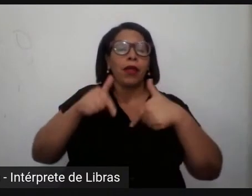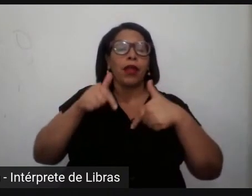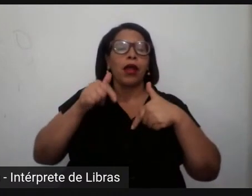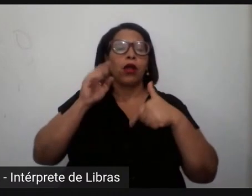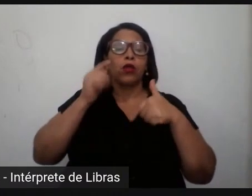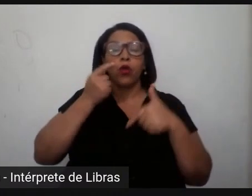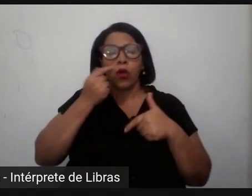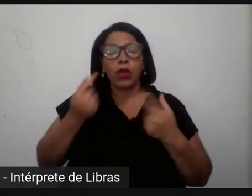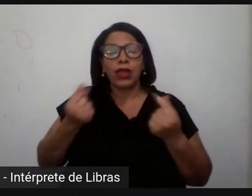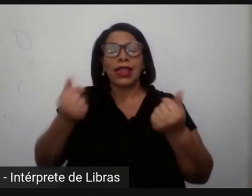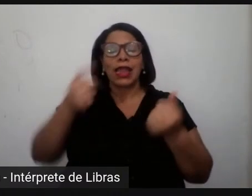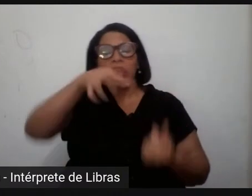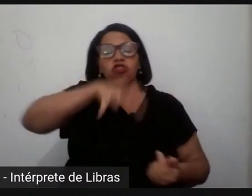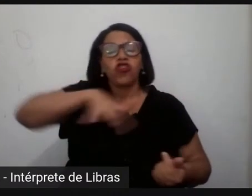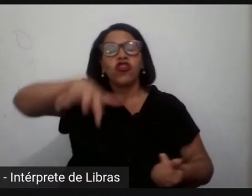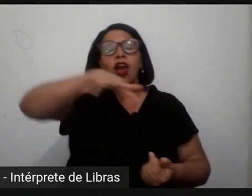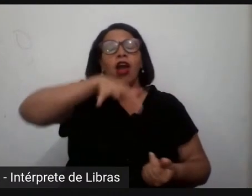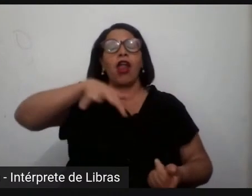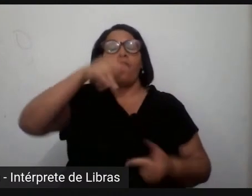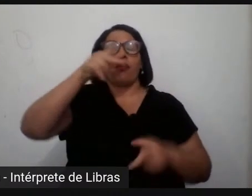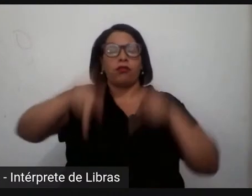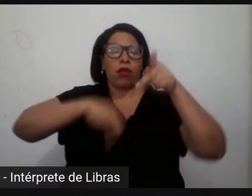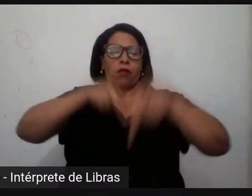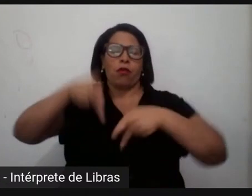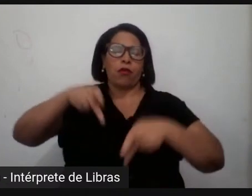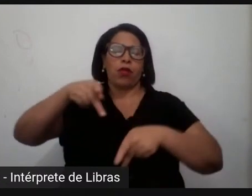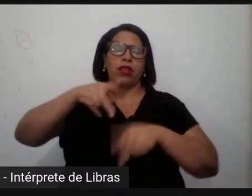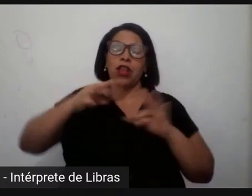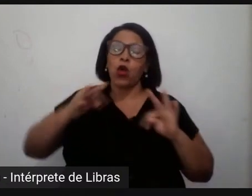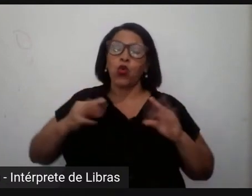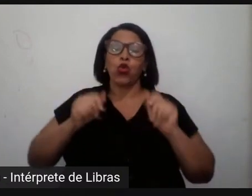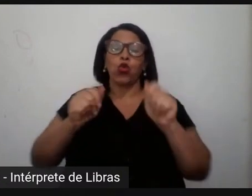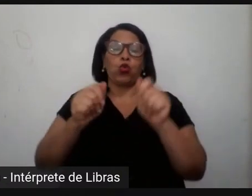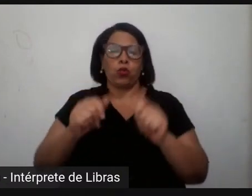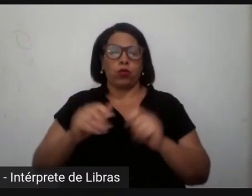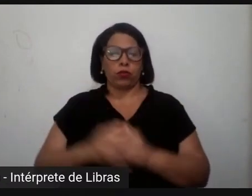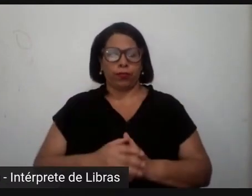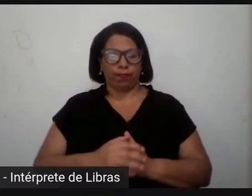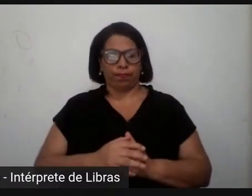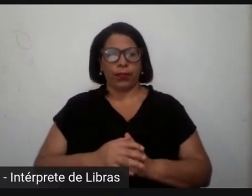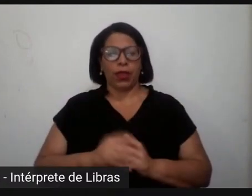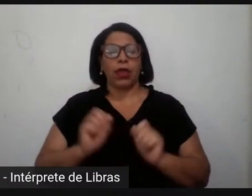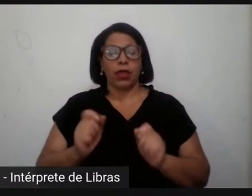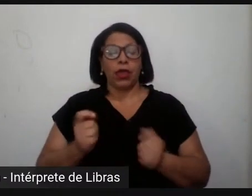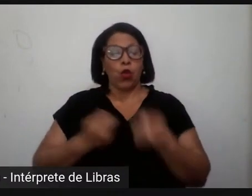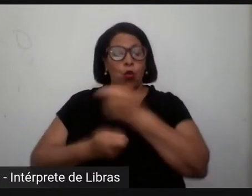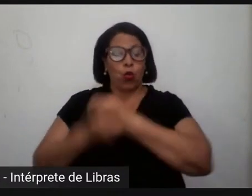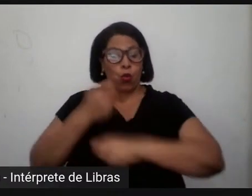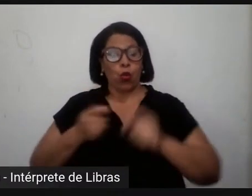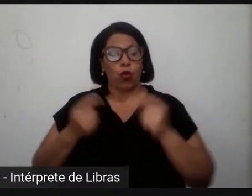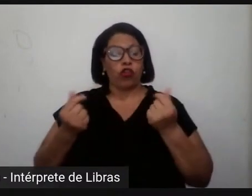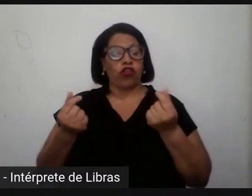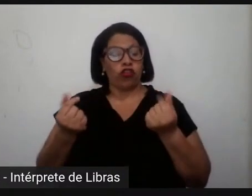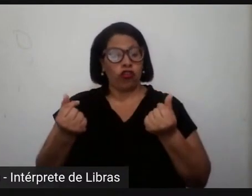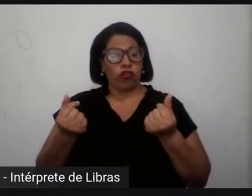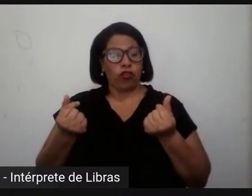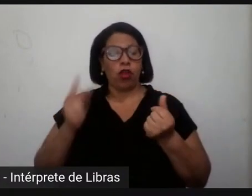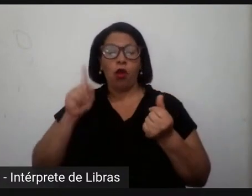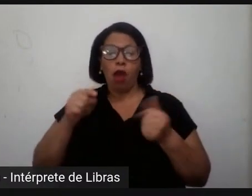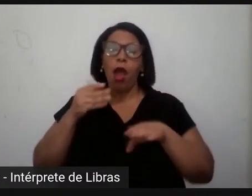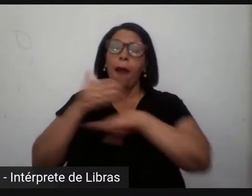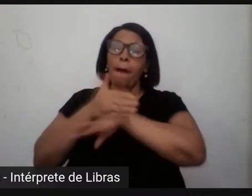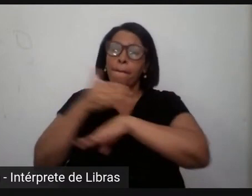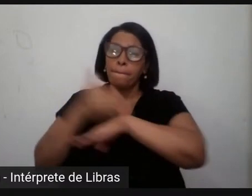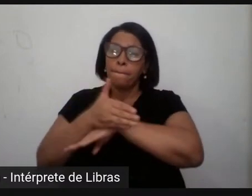interesse geral coletivo. Da população como um todo, em que o mercado é um dos participantes,